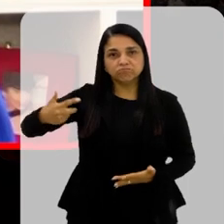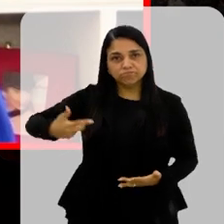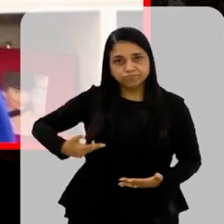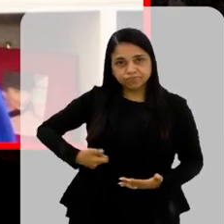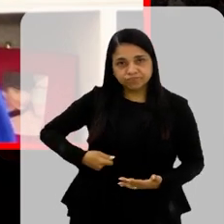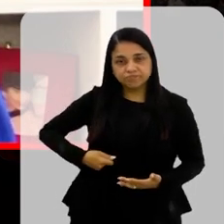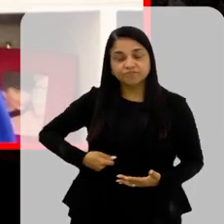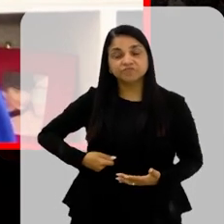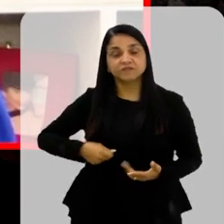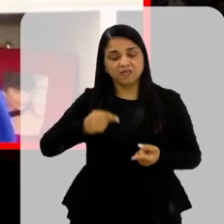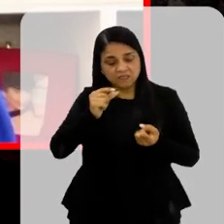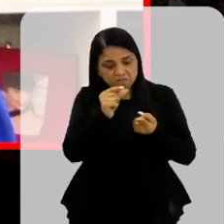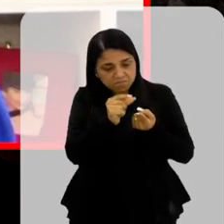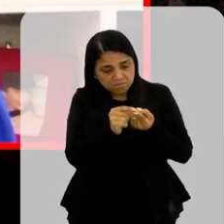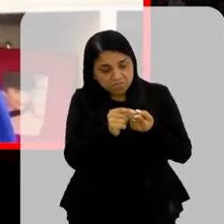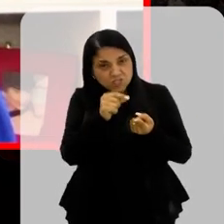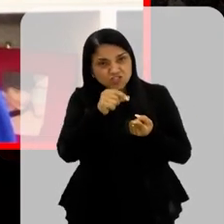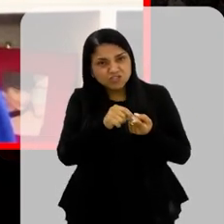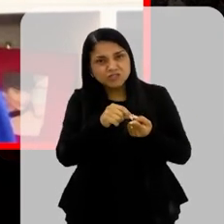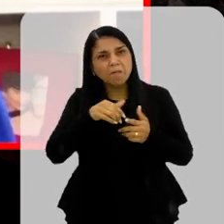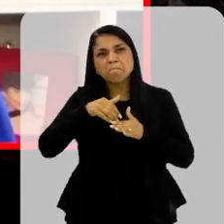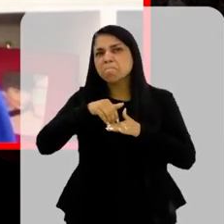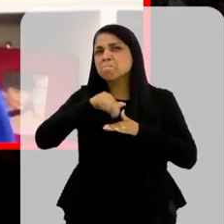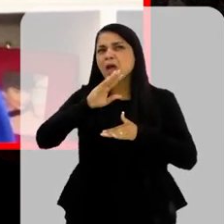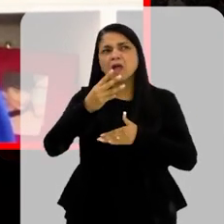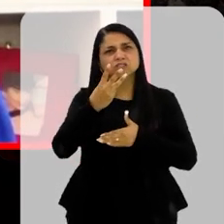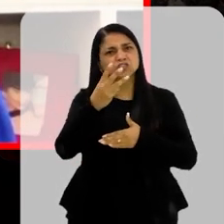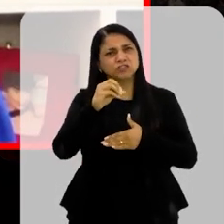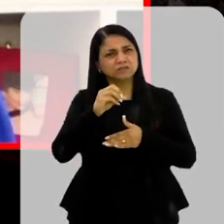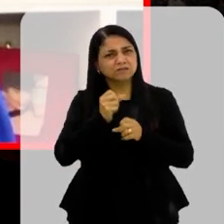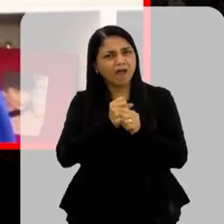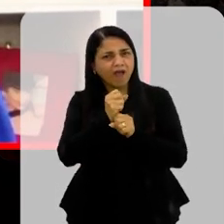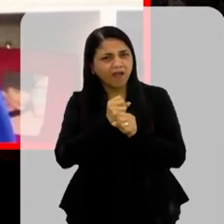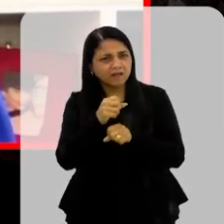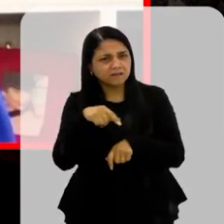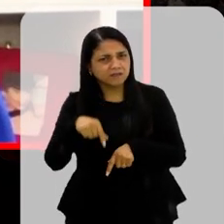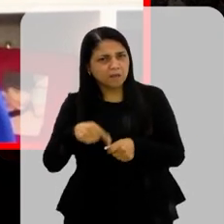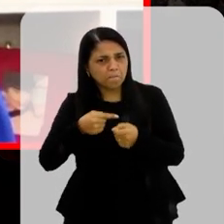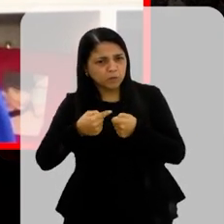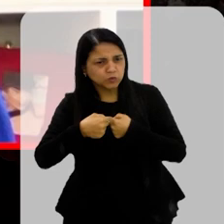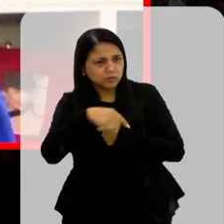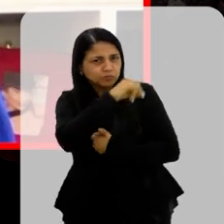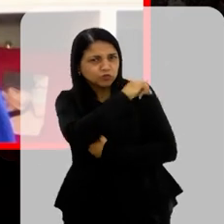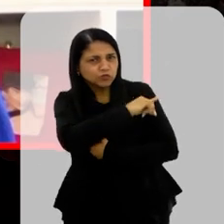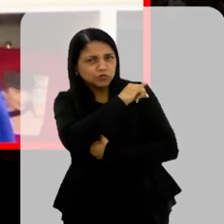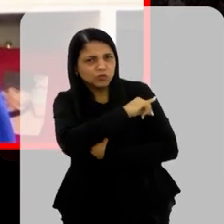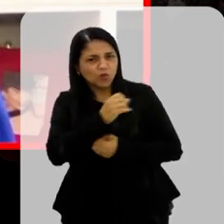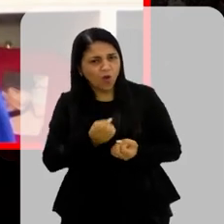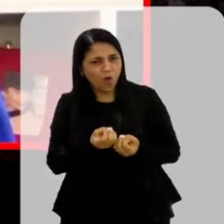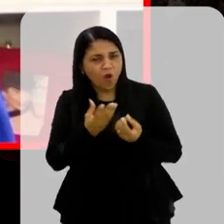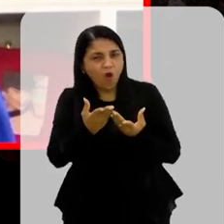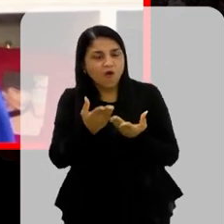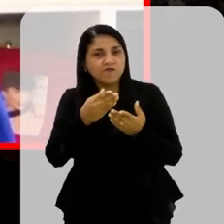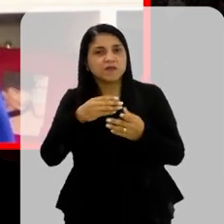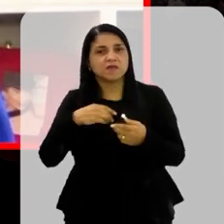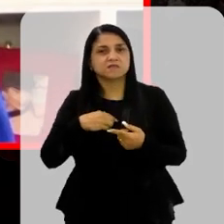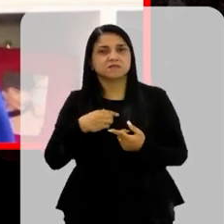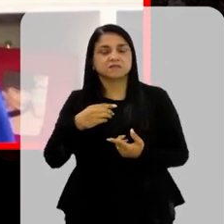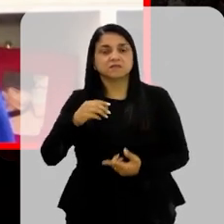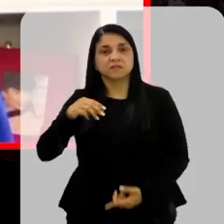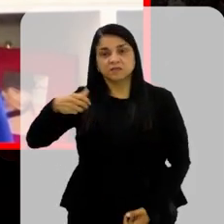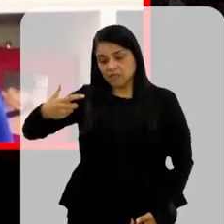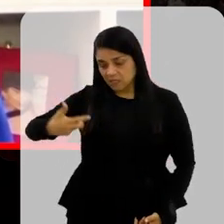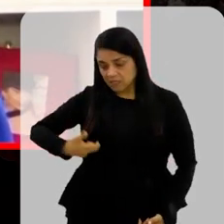tecnologia De medição de glicemia Ela tem mais de 30 anos O município do Rio Ele é pioneiro Em fornecer Insulina regular